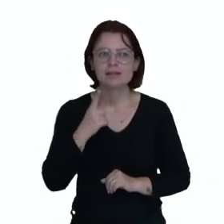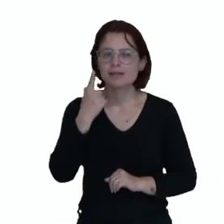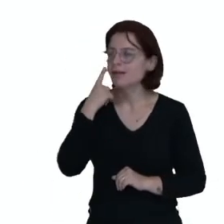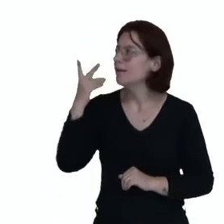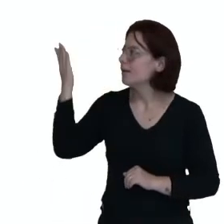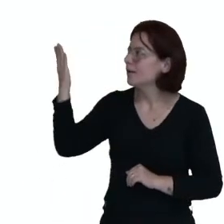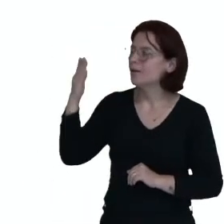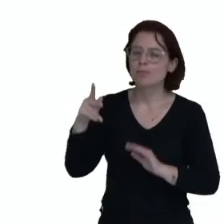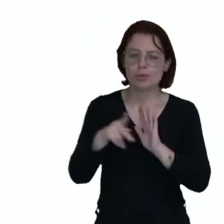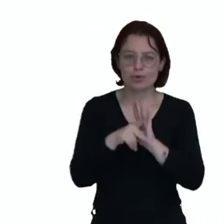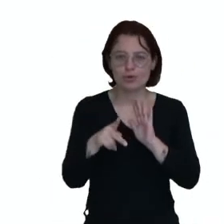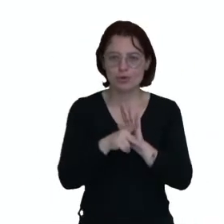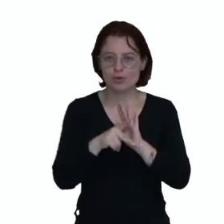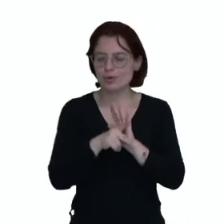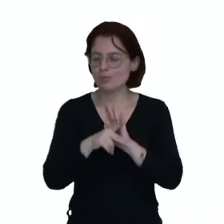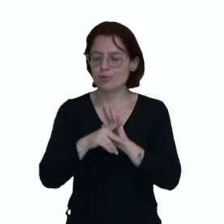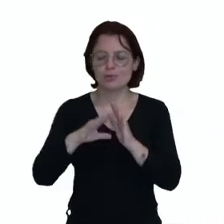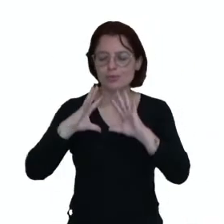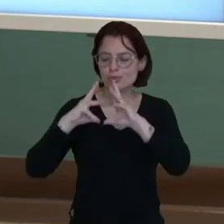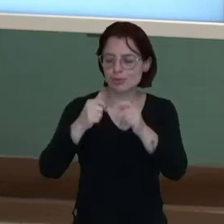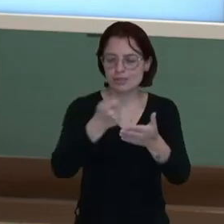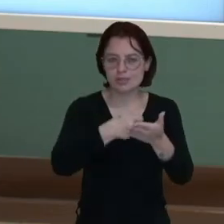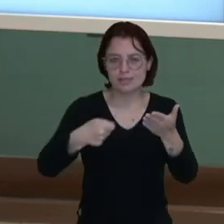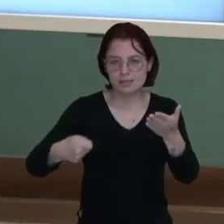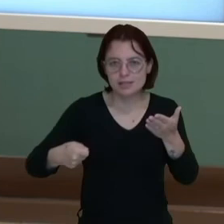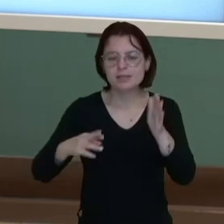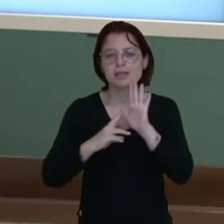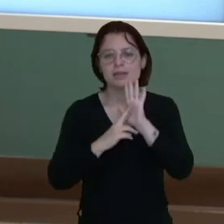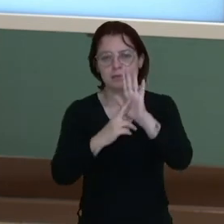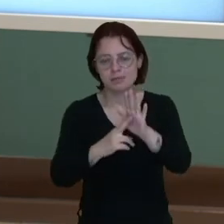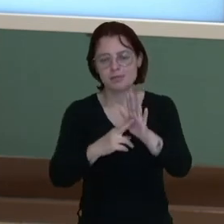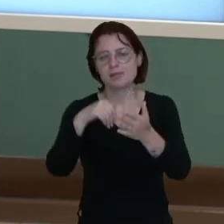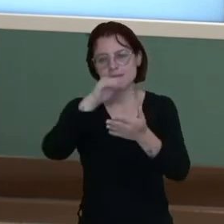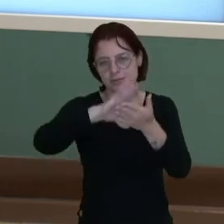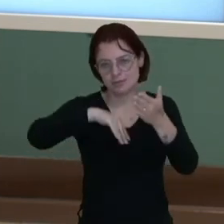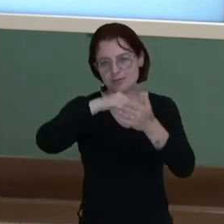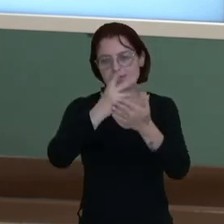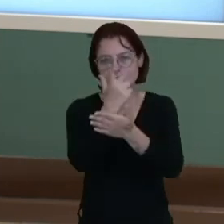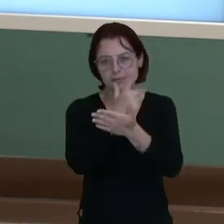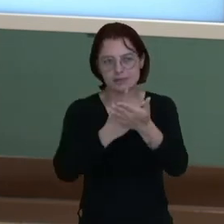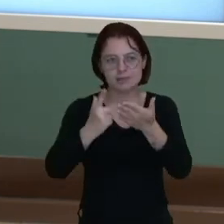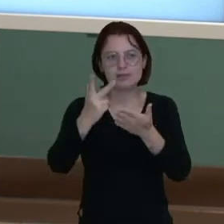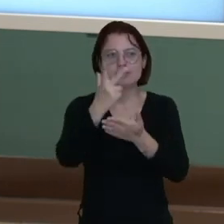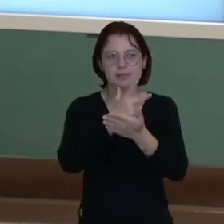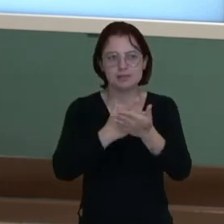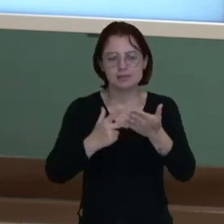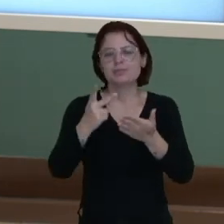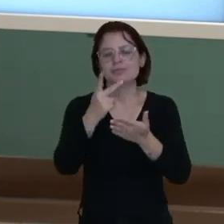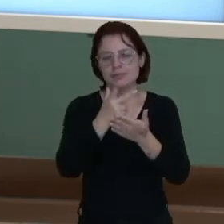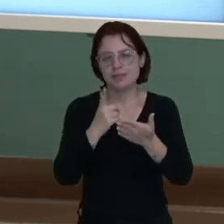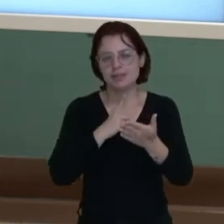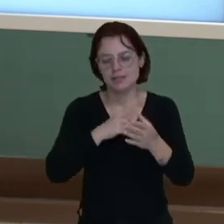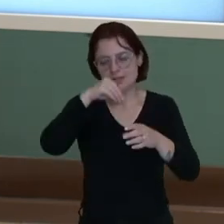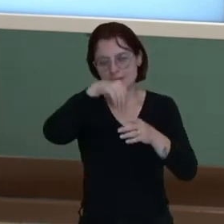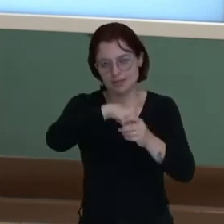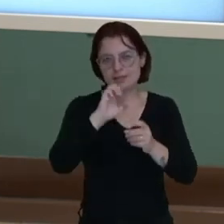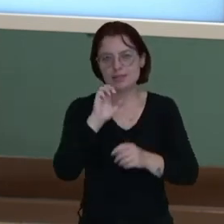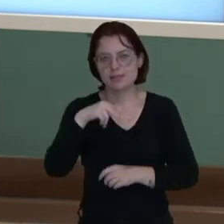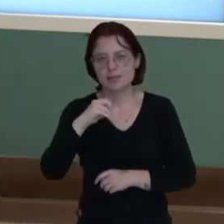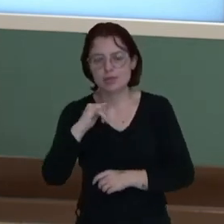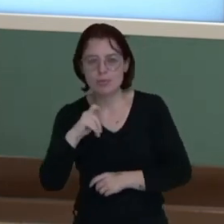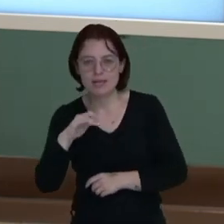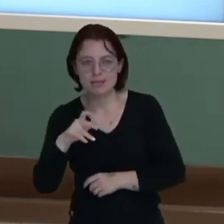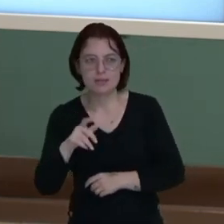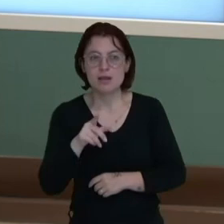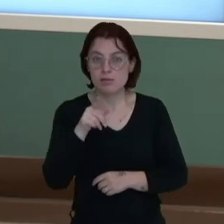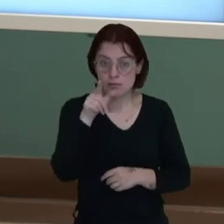enciclopédia. Então, os escritos e a representação gráfica desses verbetes, que é o que compõe uma enciclopédia. Ah,